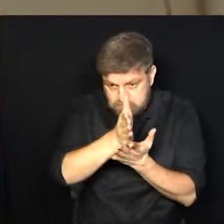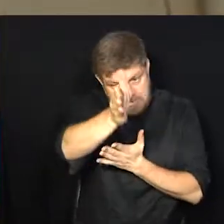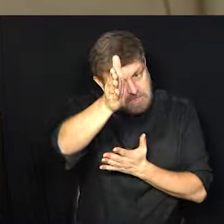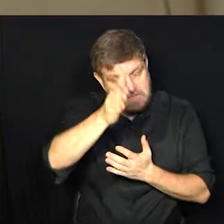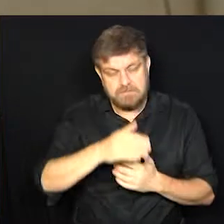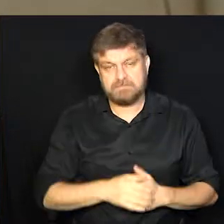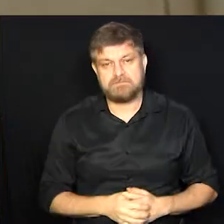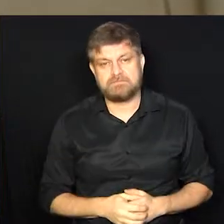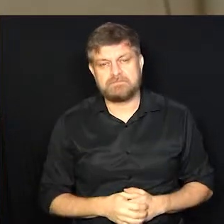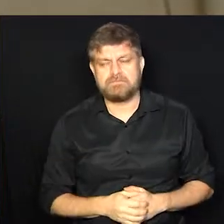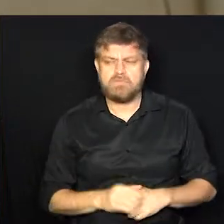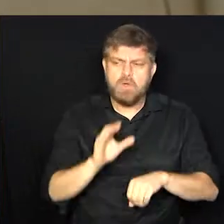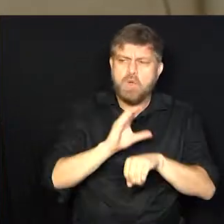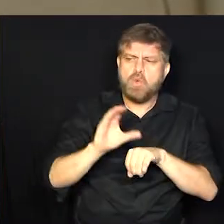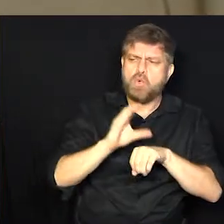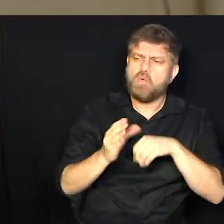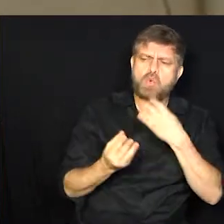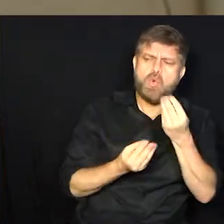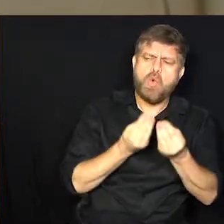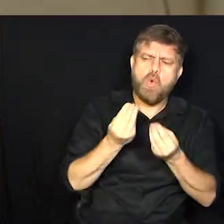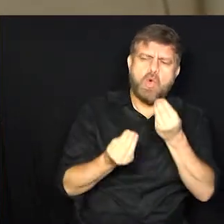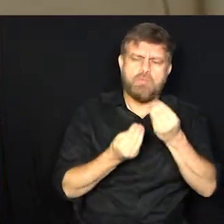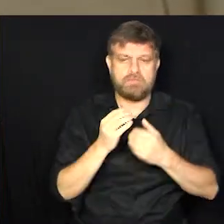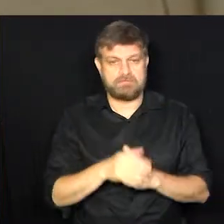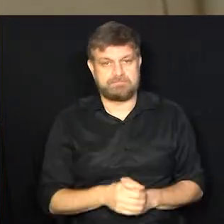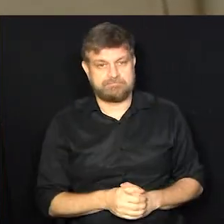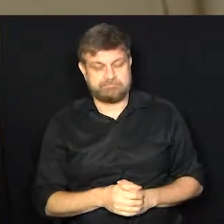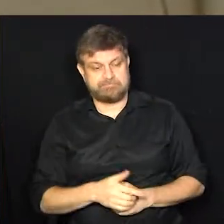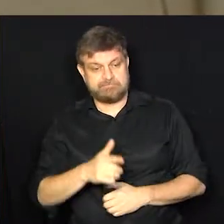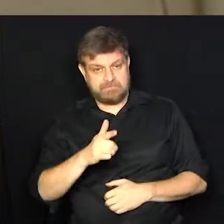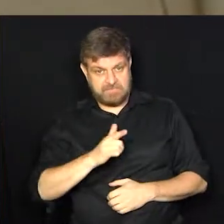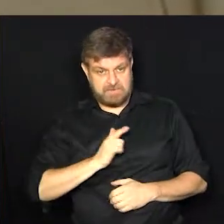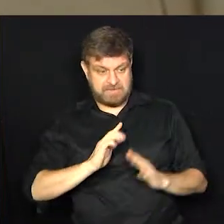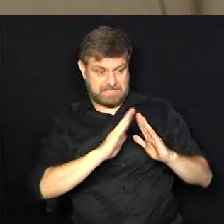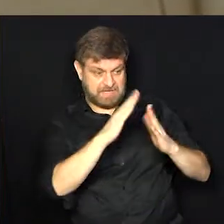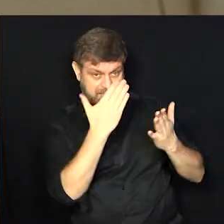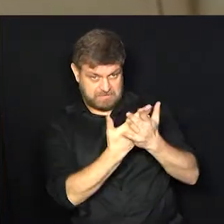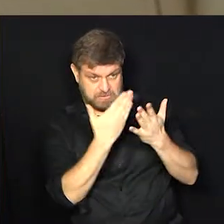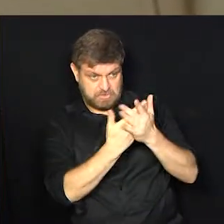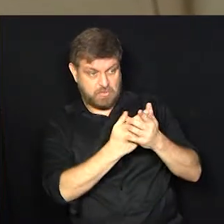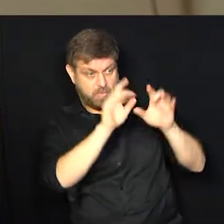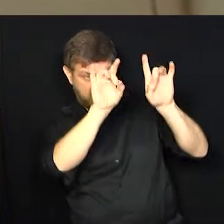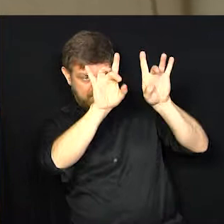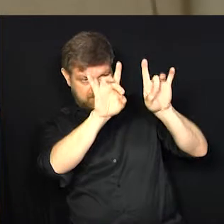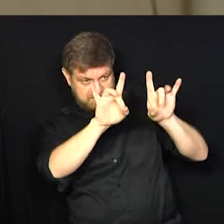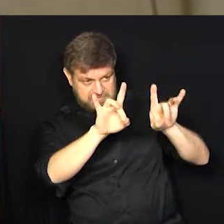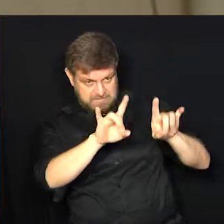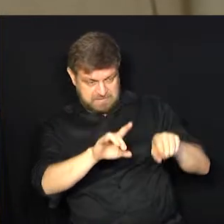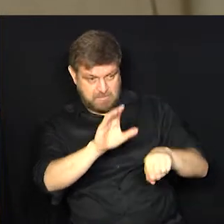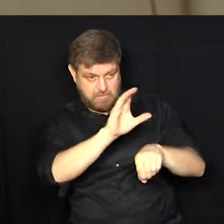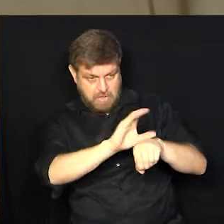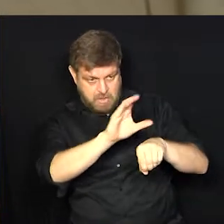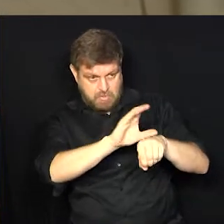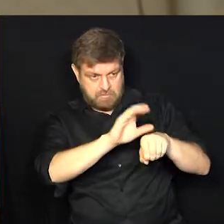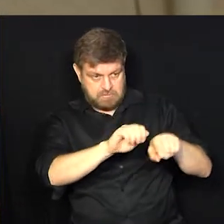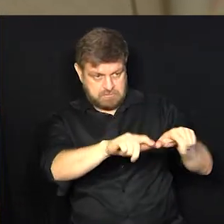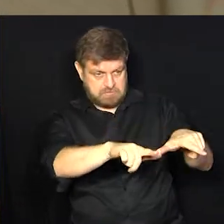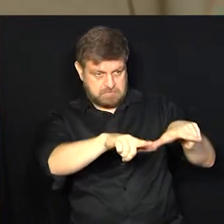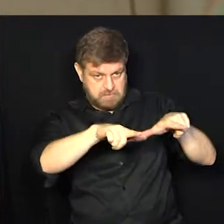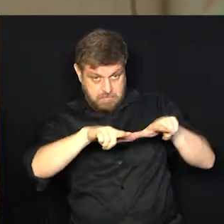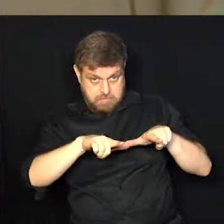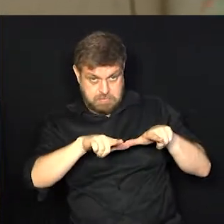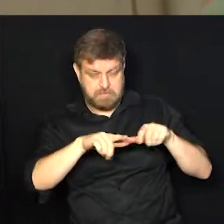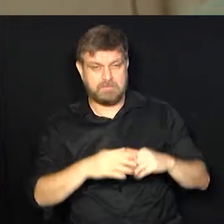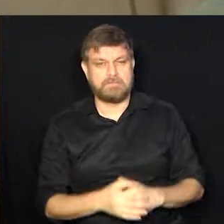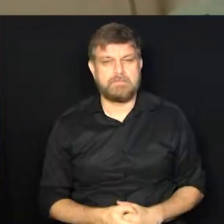Entendi. Como são esses cursos, Tássia? Bom, tem as escolas específicas, né? Que tem cursos, dão cursos na